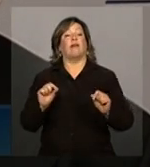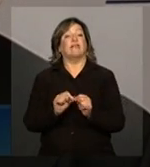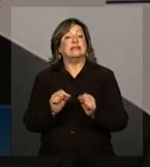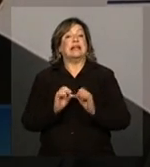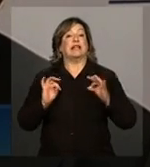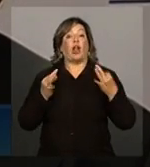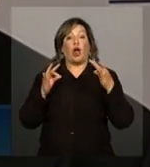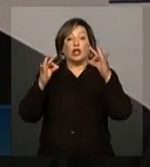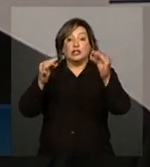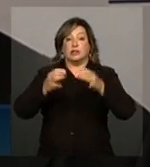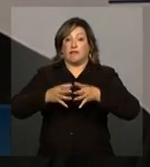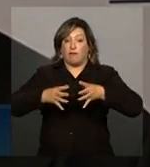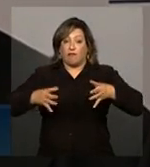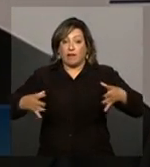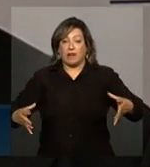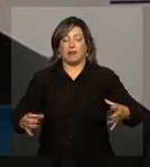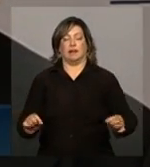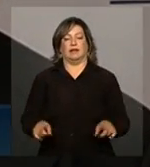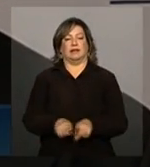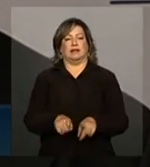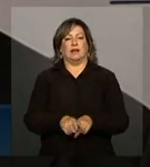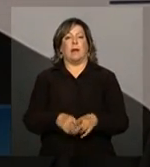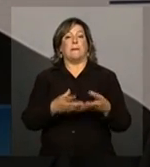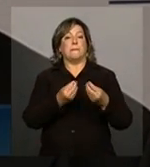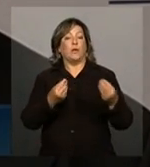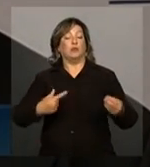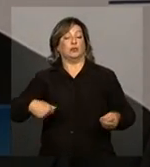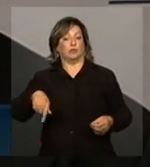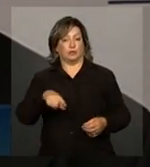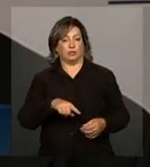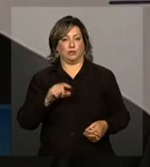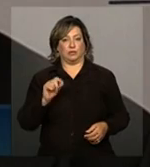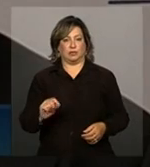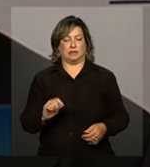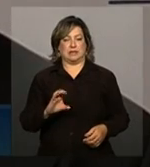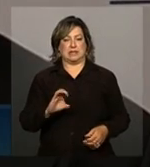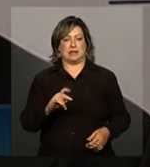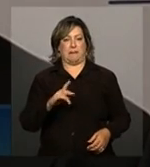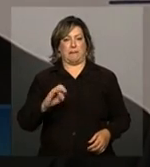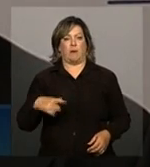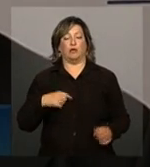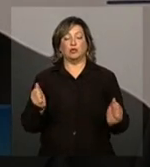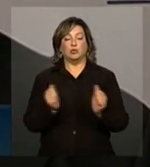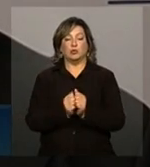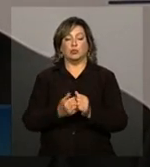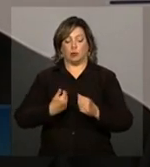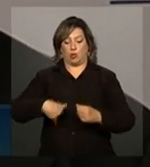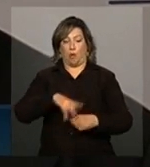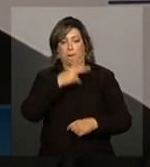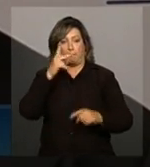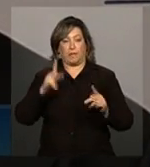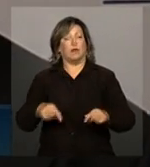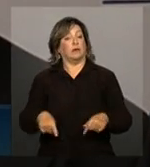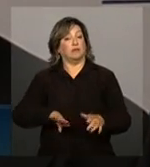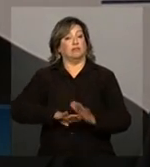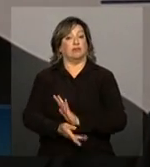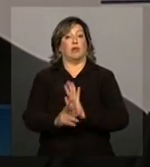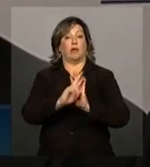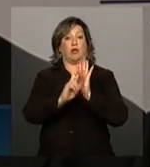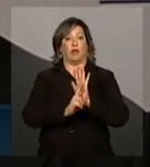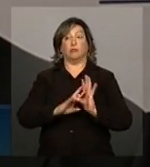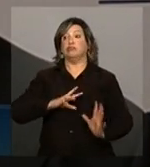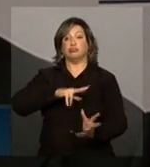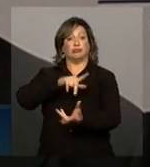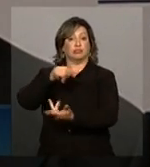tecnologias que muitos que foram desenvolvidos lá pelo CPL, junto com o nosso pessoal, virou norma internacional.